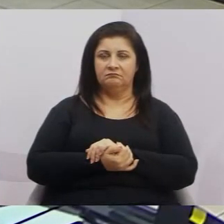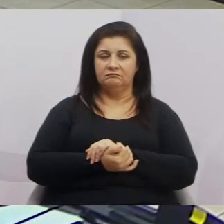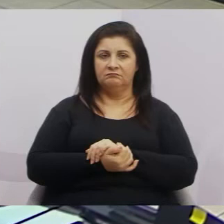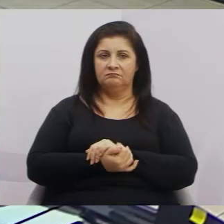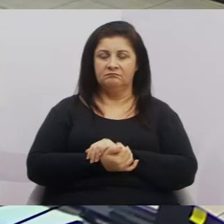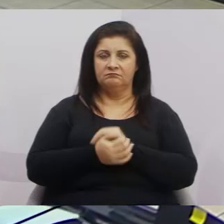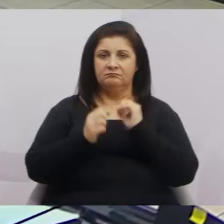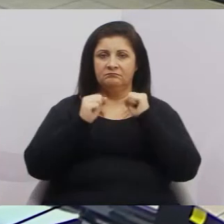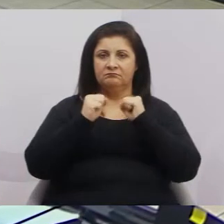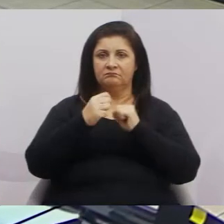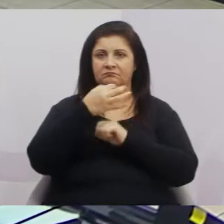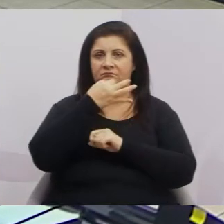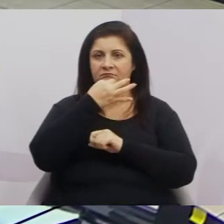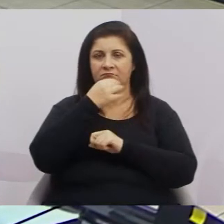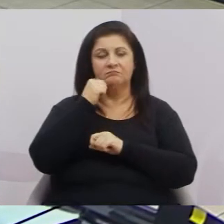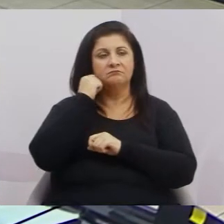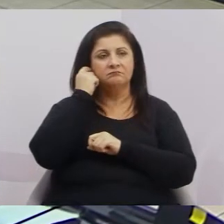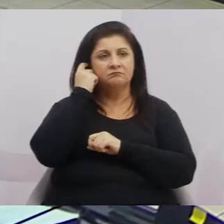Projeto continua em discussão.